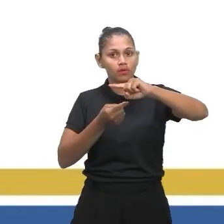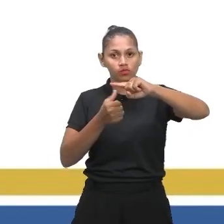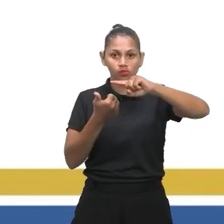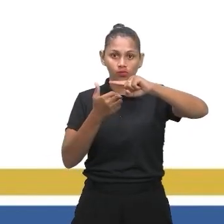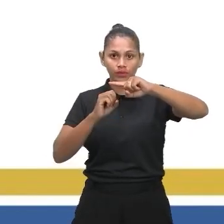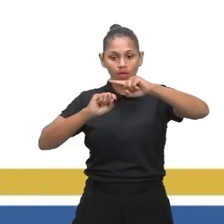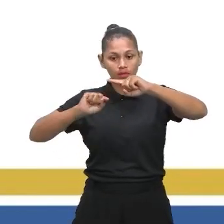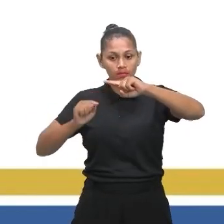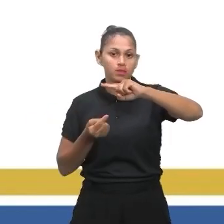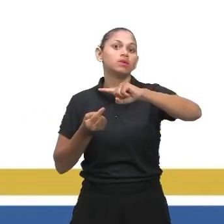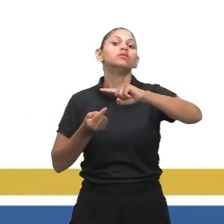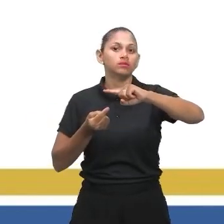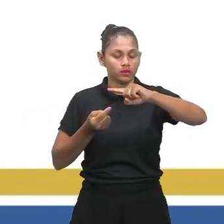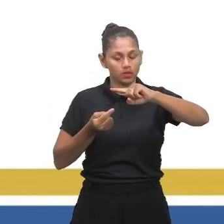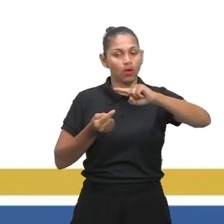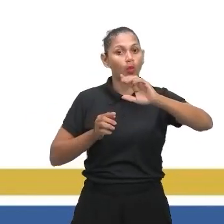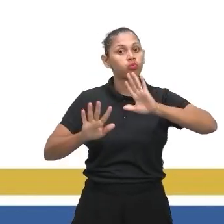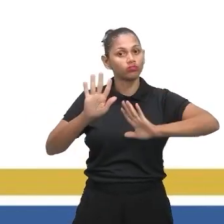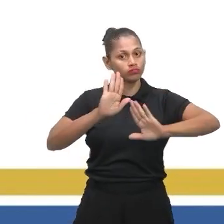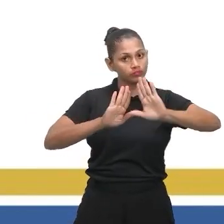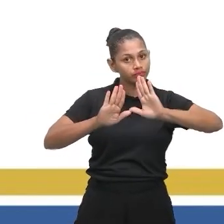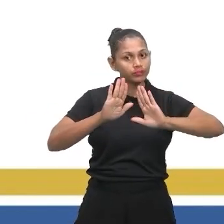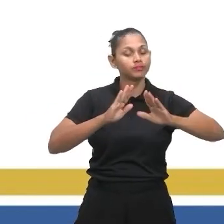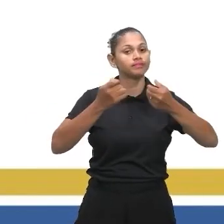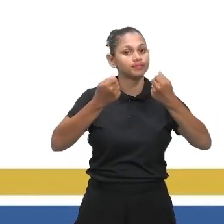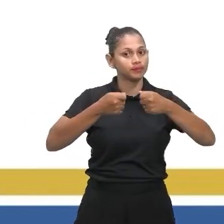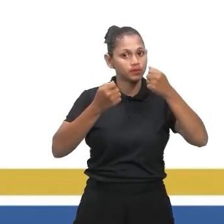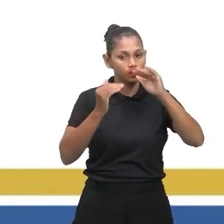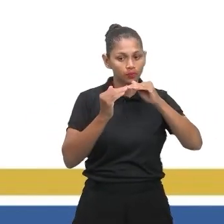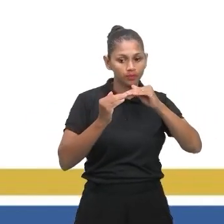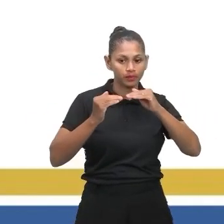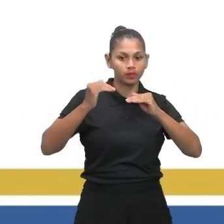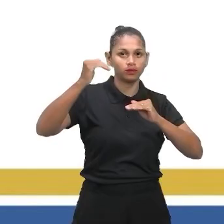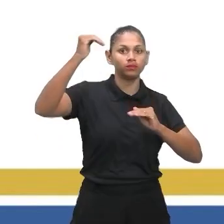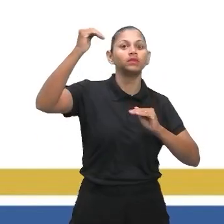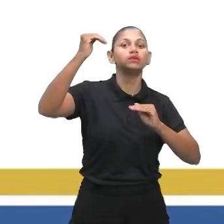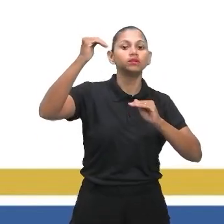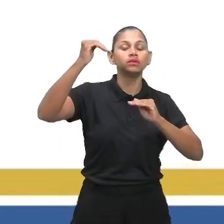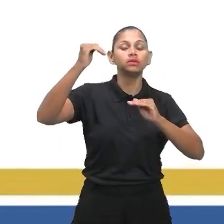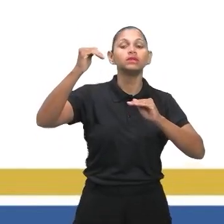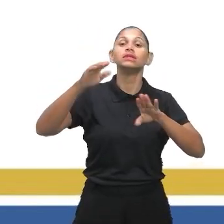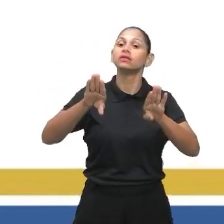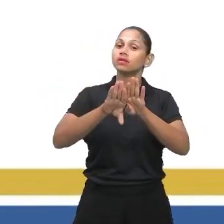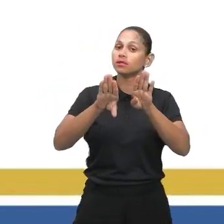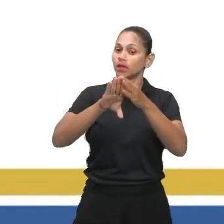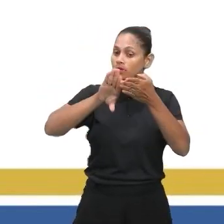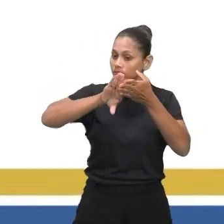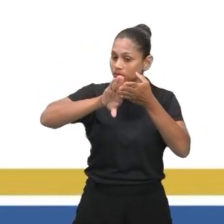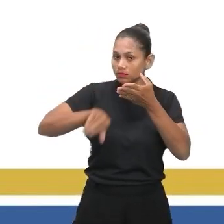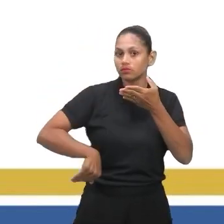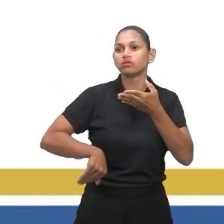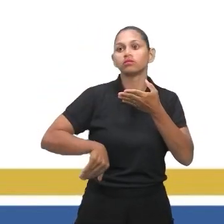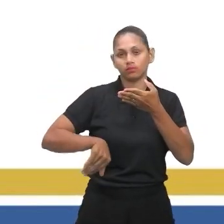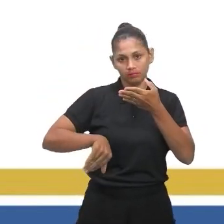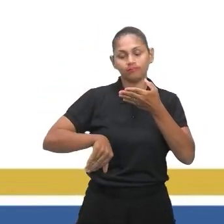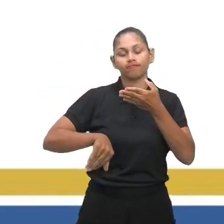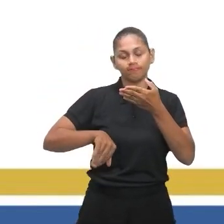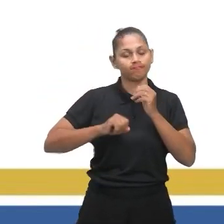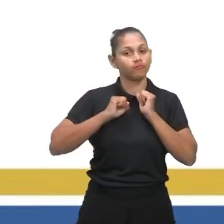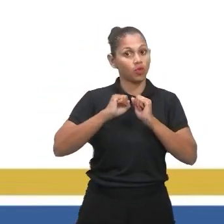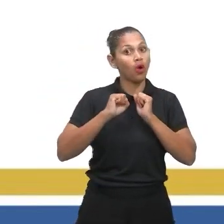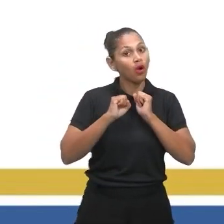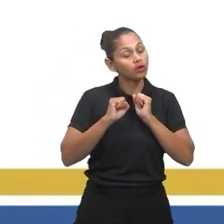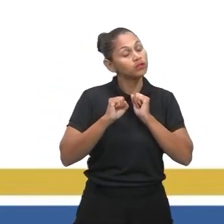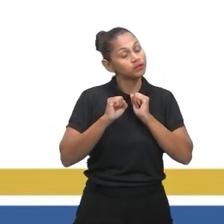Ah, é possível você ter um aumento, né? E um desconto. Quando você tem um aumento de um valor sobre uma taxa de